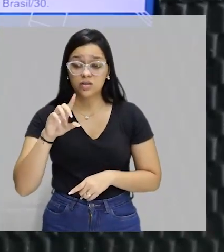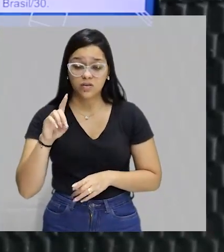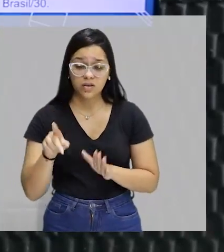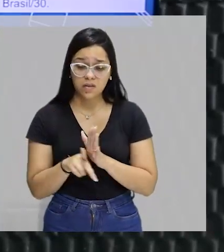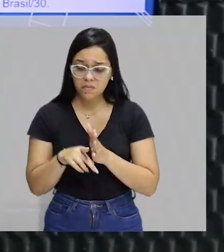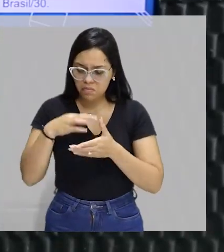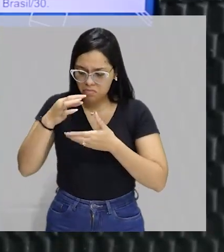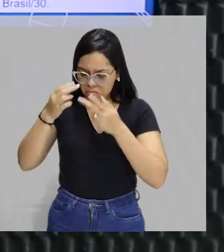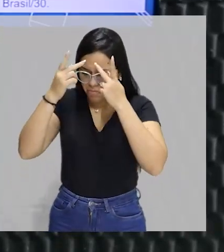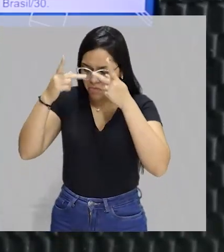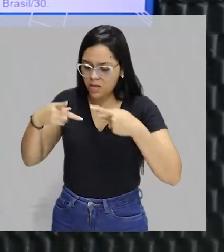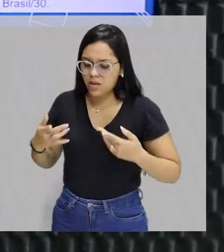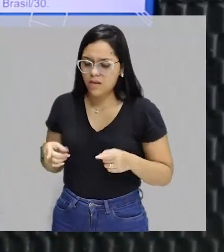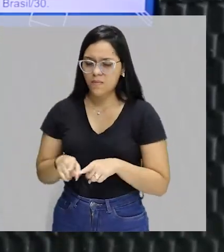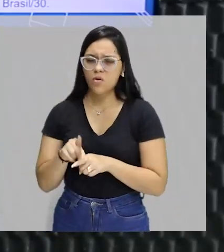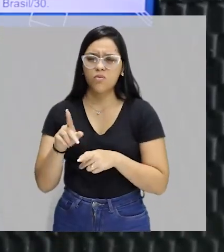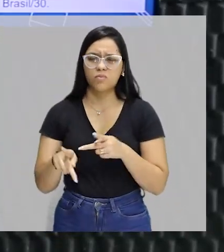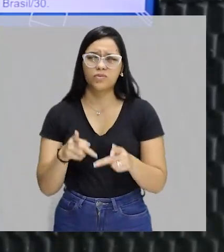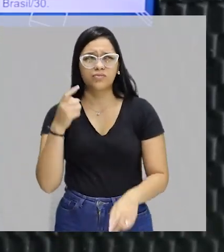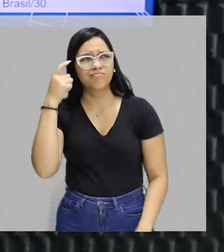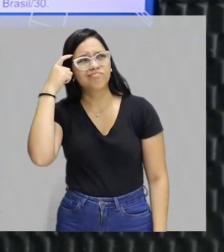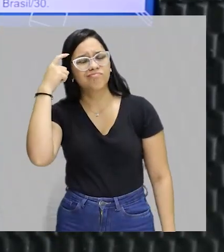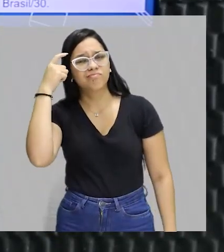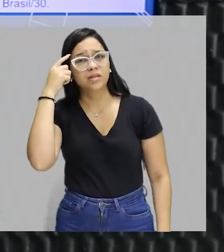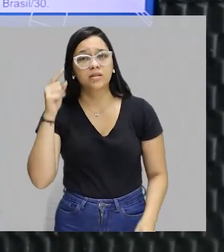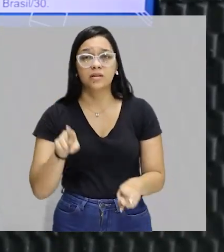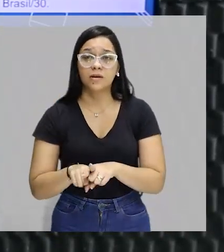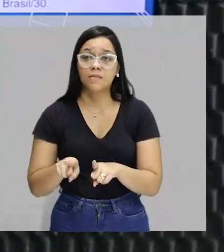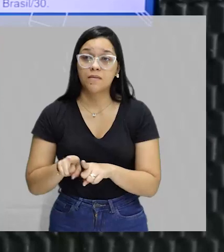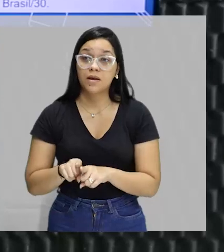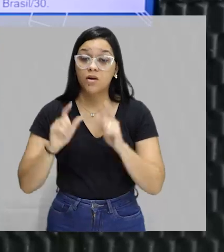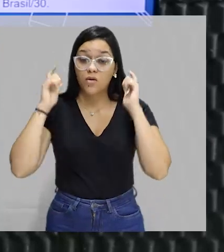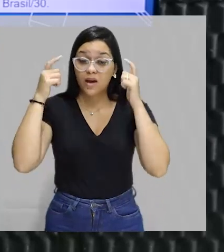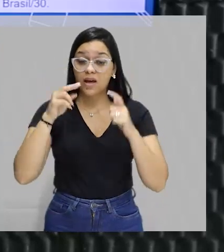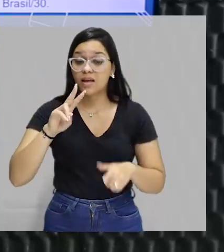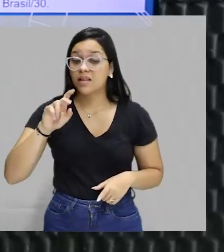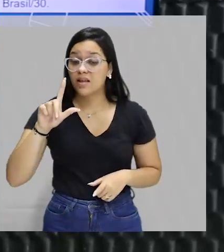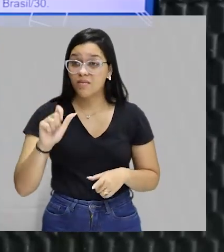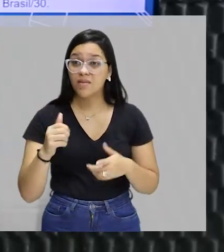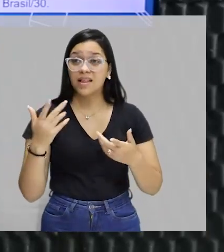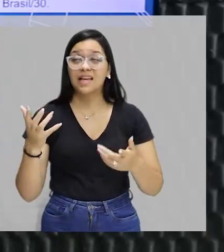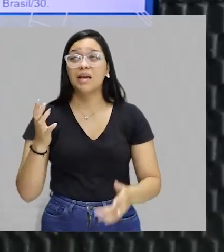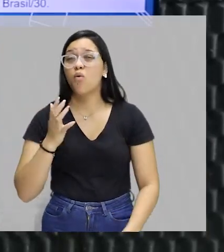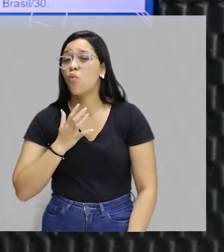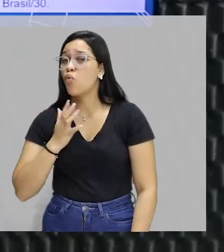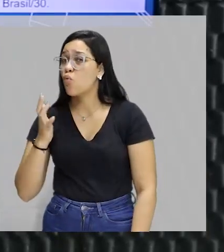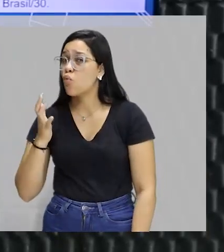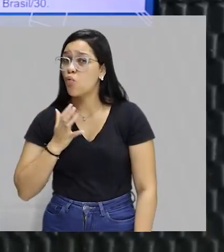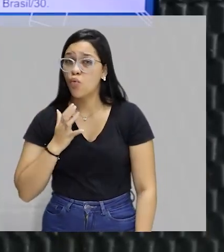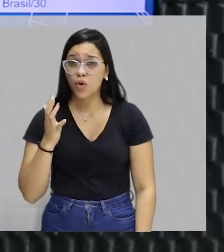situação e coloca o povo em questão. Então, O Rei da Vela é escrito por uma pessoa que é muito rica,